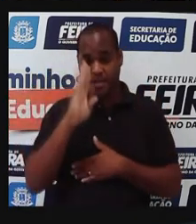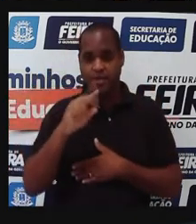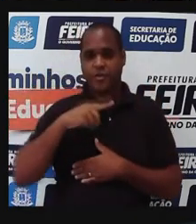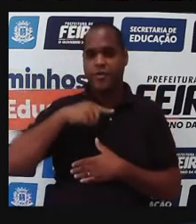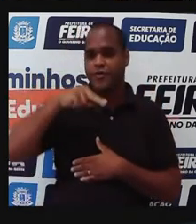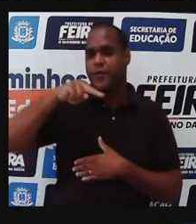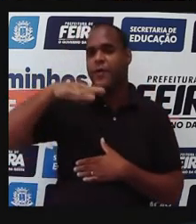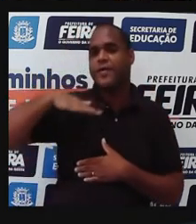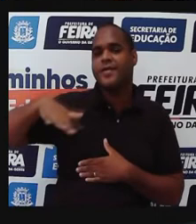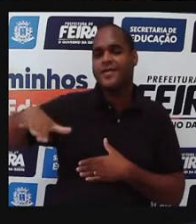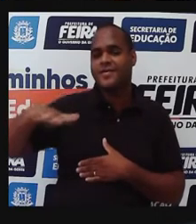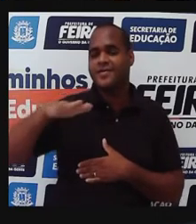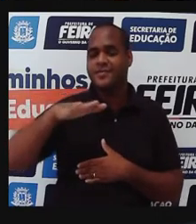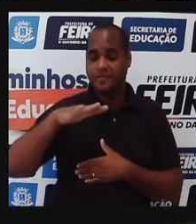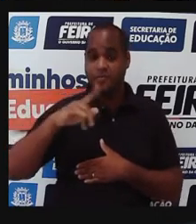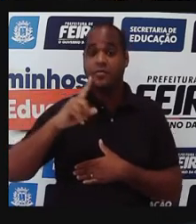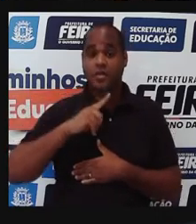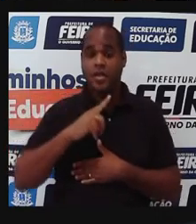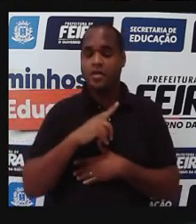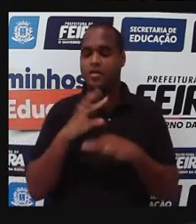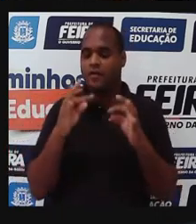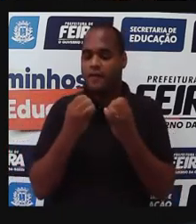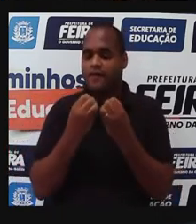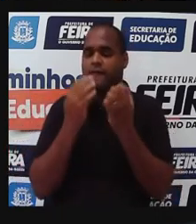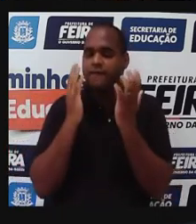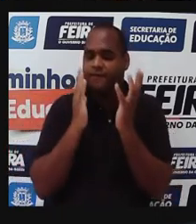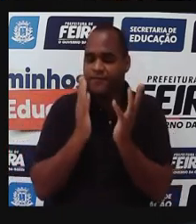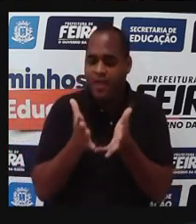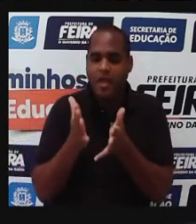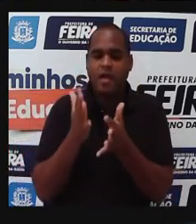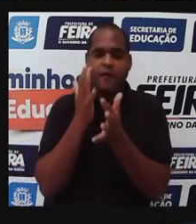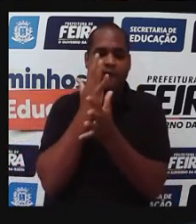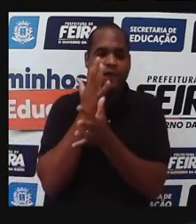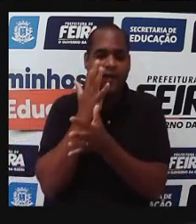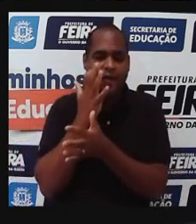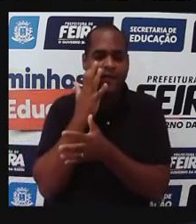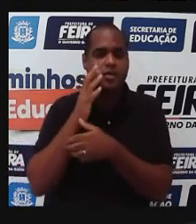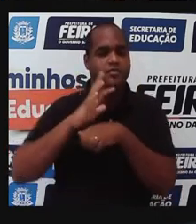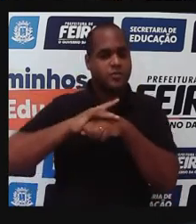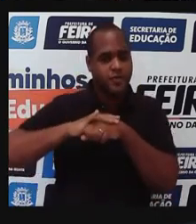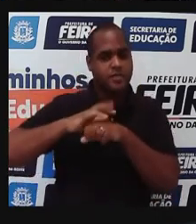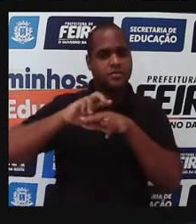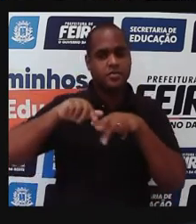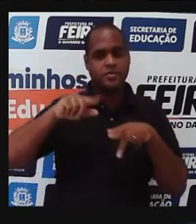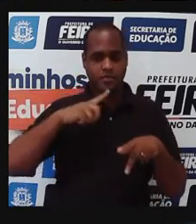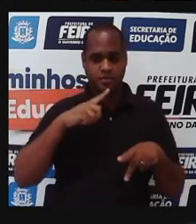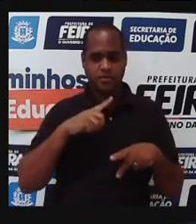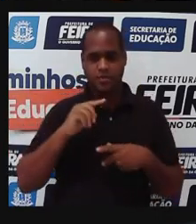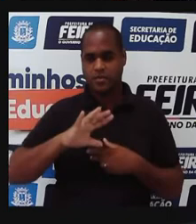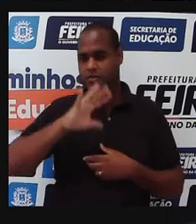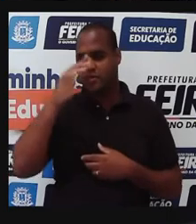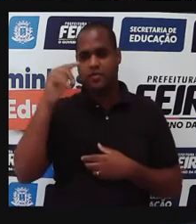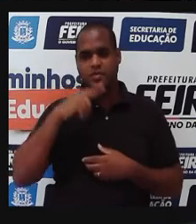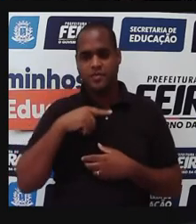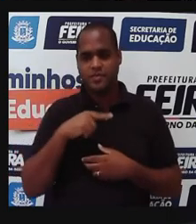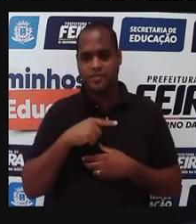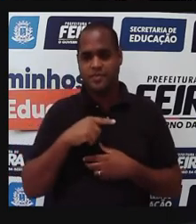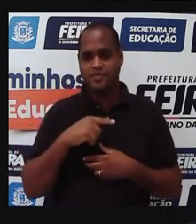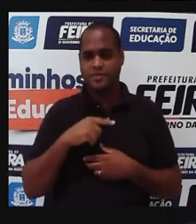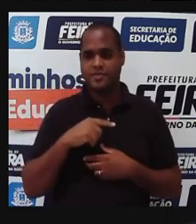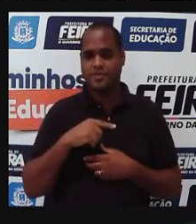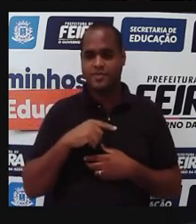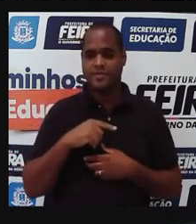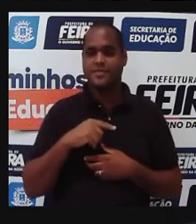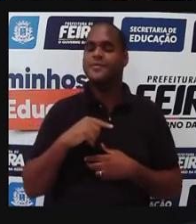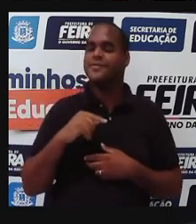enquanto nordestinos, né? A gente ouve sobre todas essas doenças. E o que acontece aqui, o que acontece é